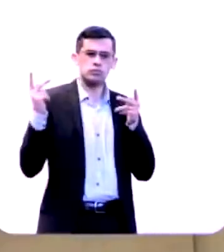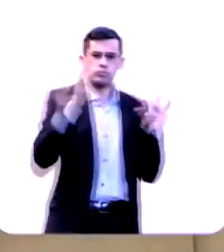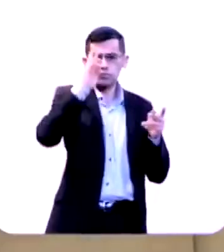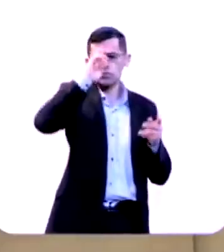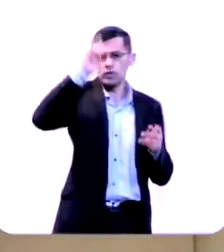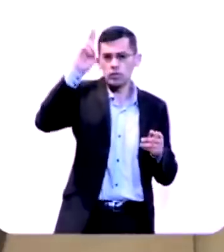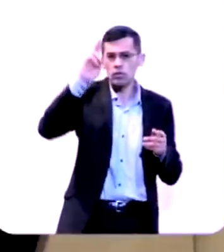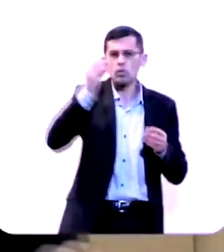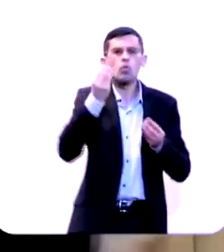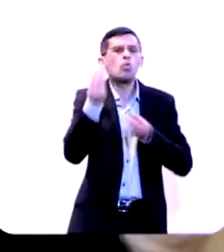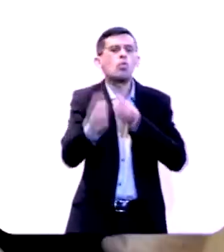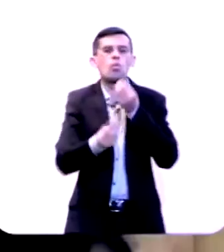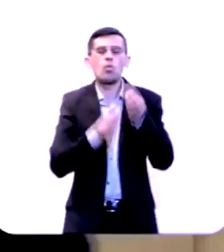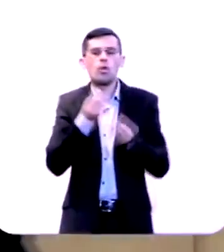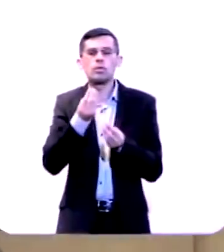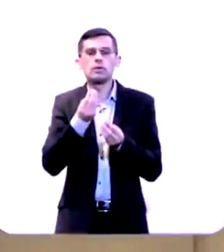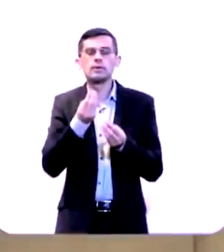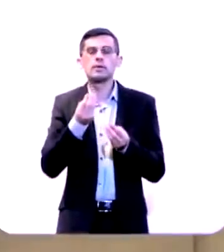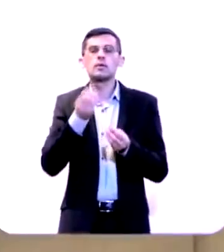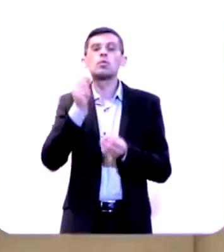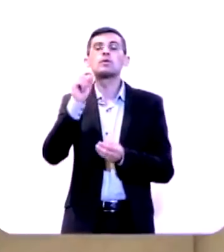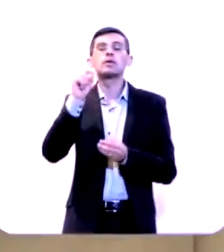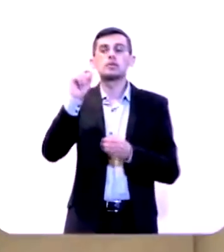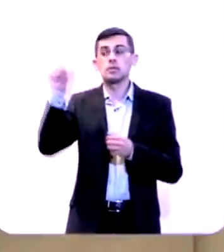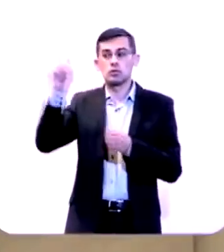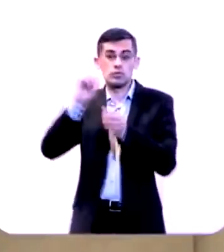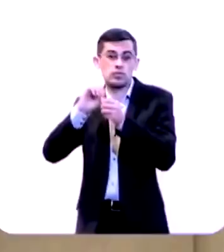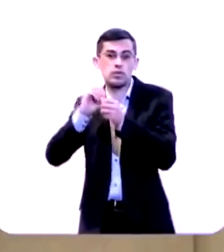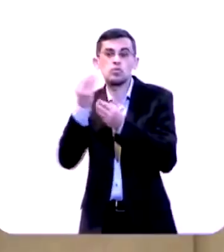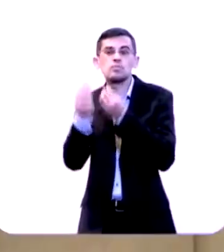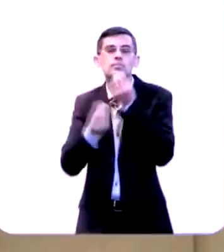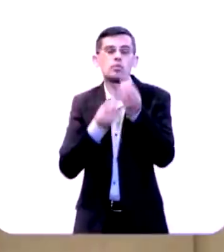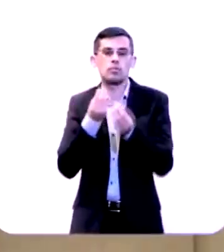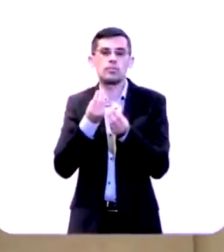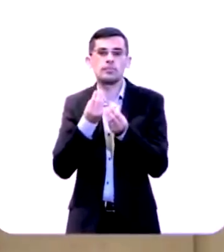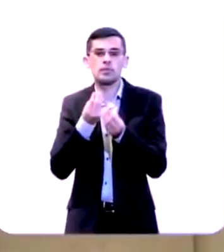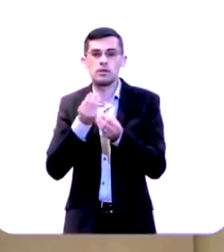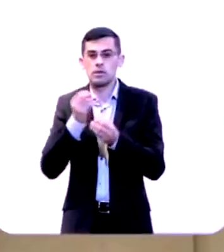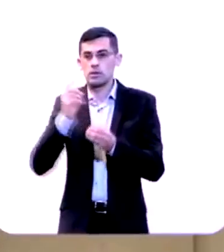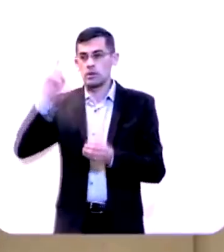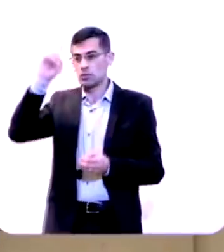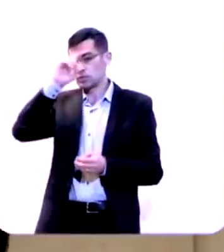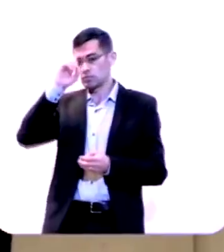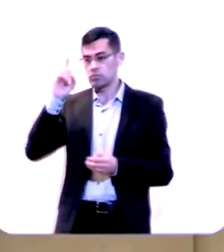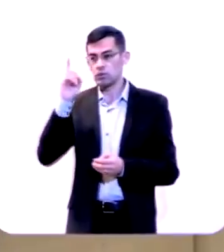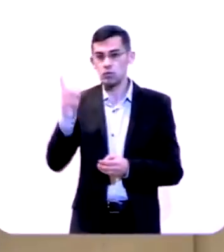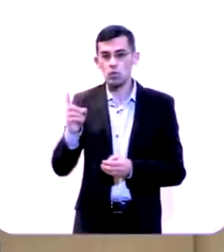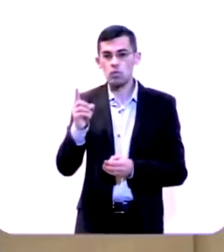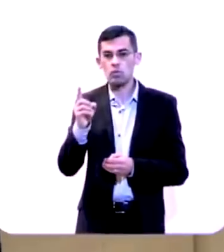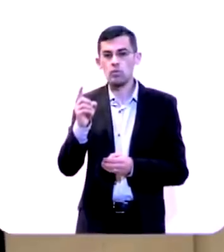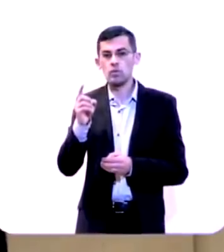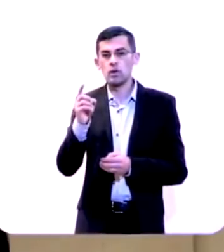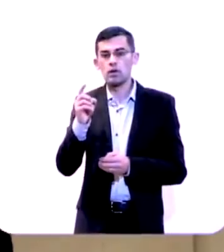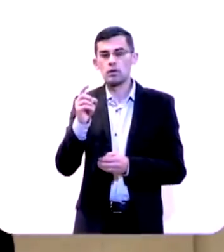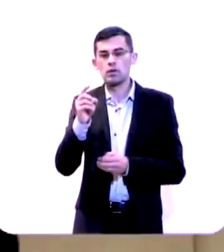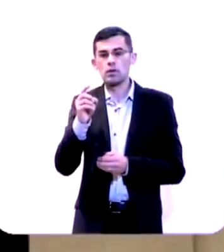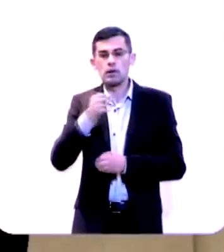como é que é o anjo foi lá espetou não sabe como é que Deus fez ele mandou ratos